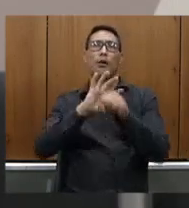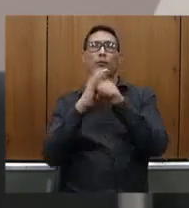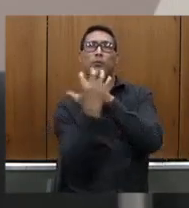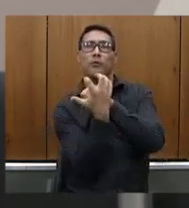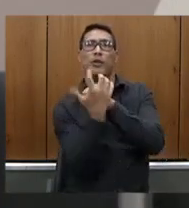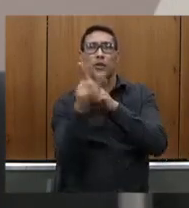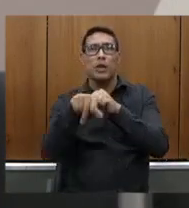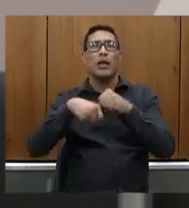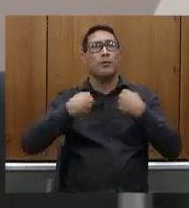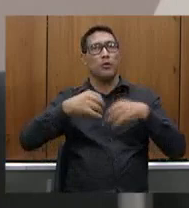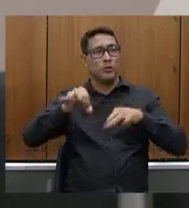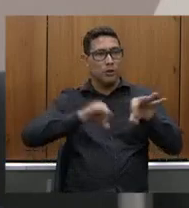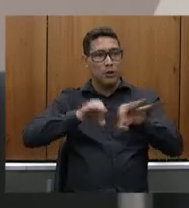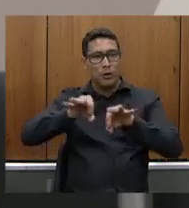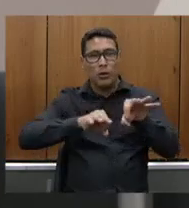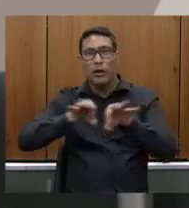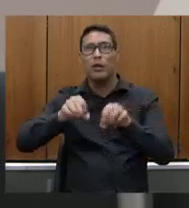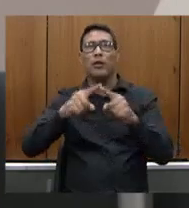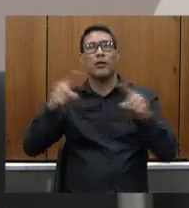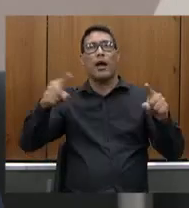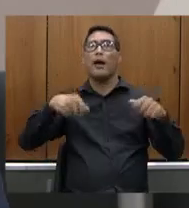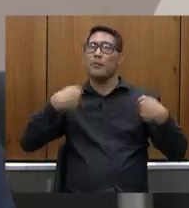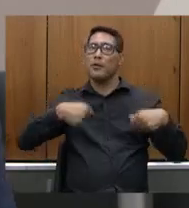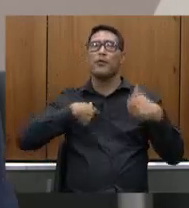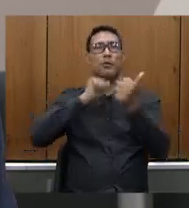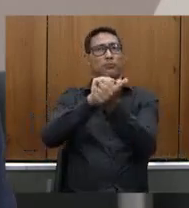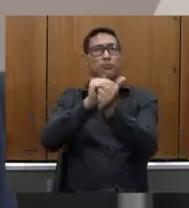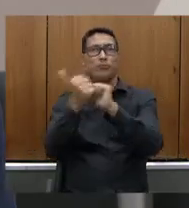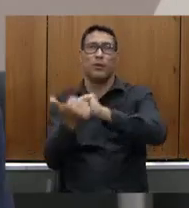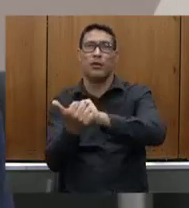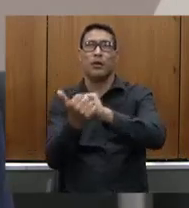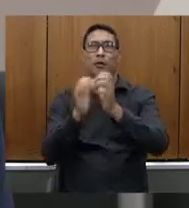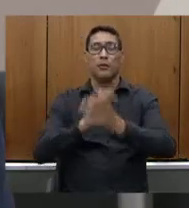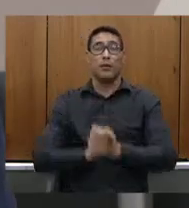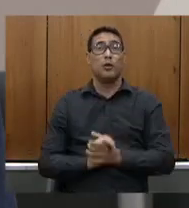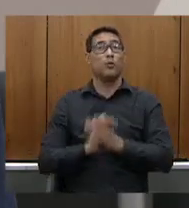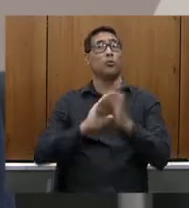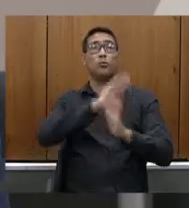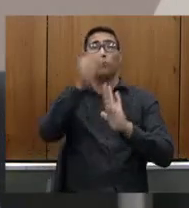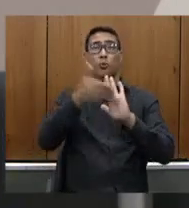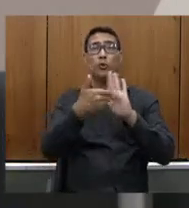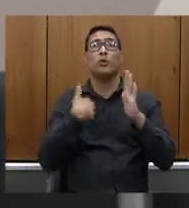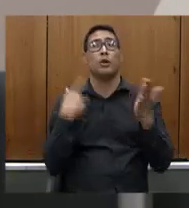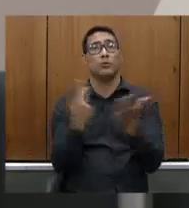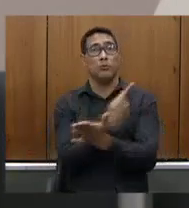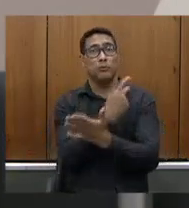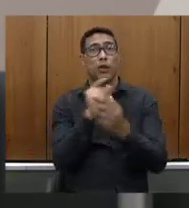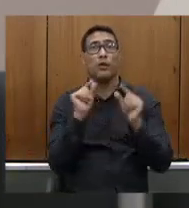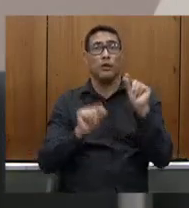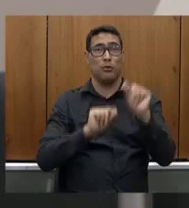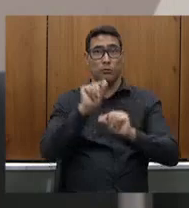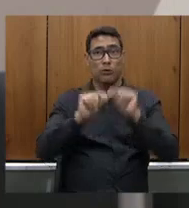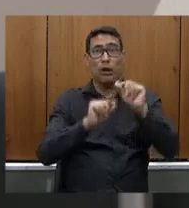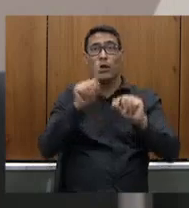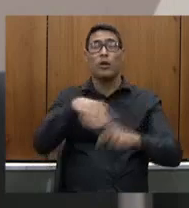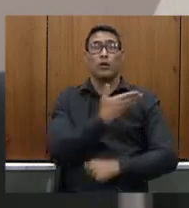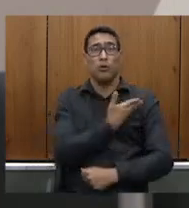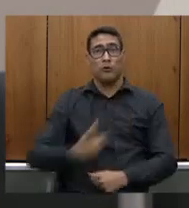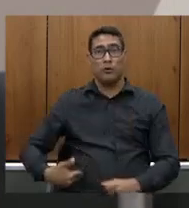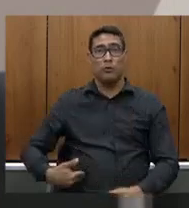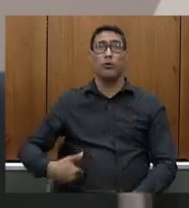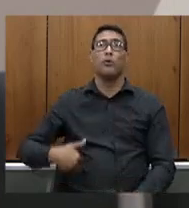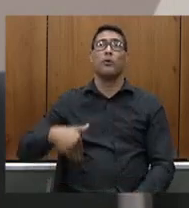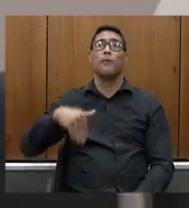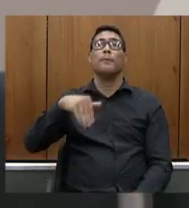que se reorganizar ter que se readaptar então tudo isso que aconteceu mostrou que quando o governador Romeu Zema